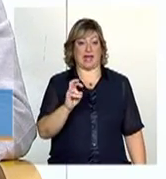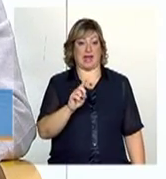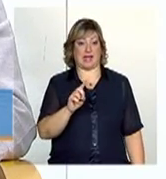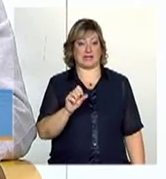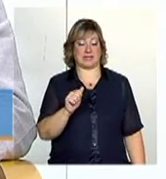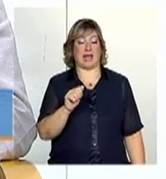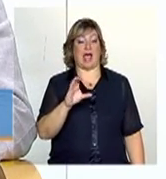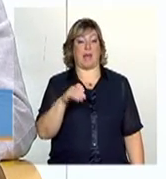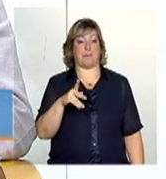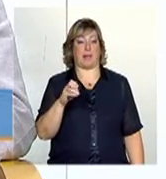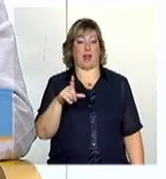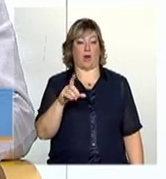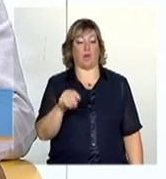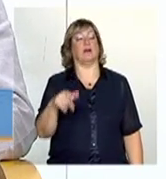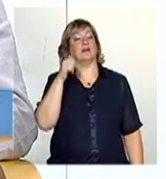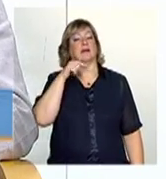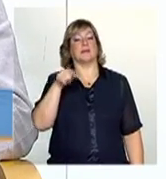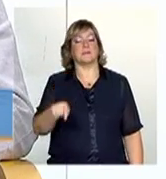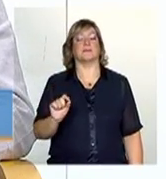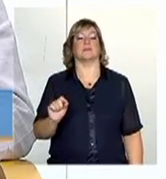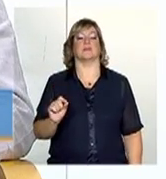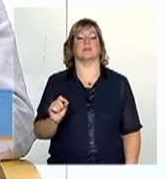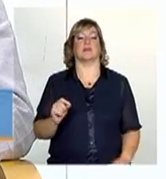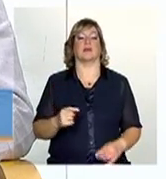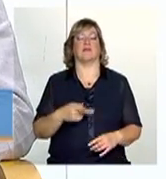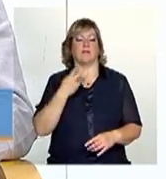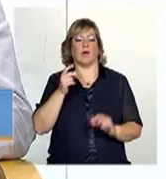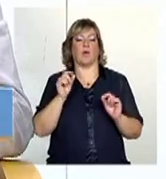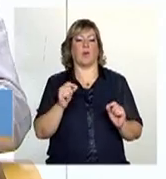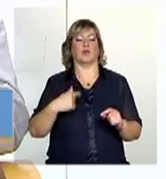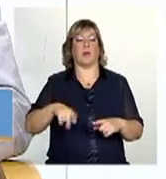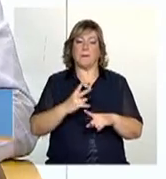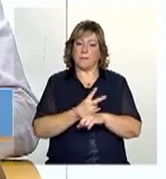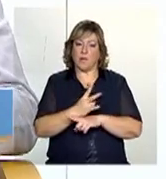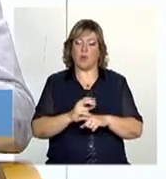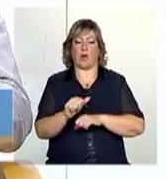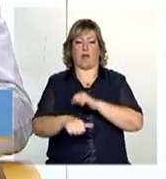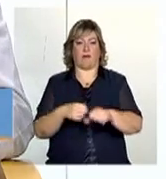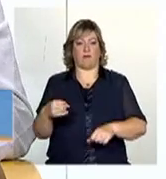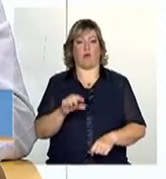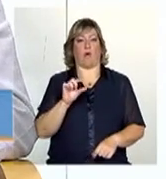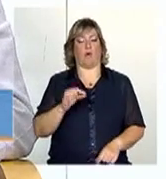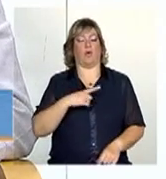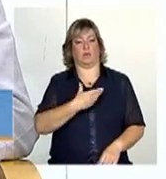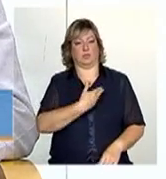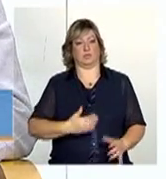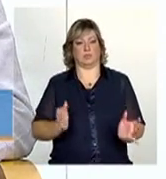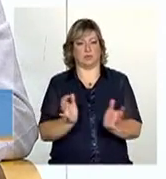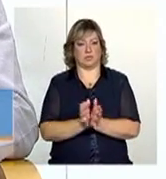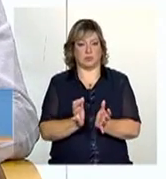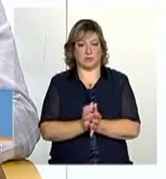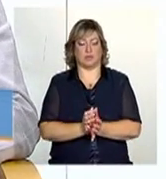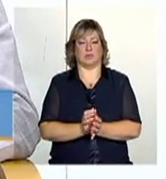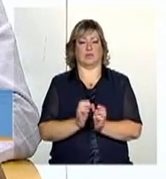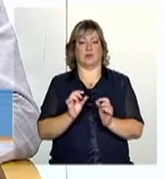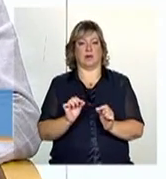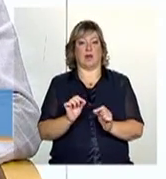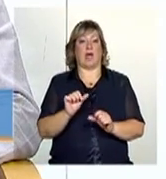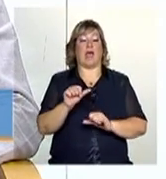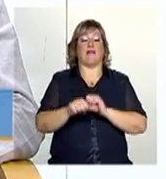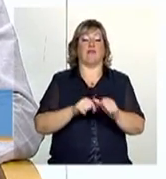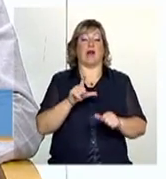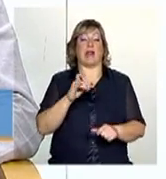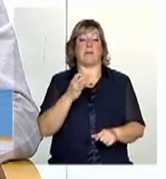a gente está buscando agora uma real reforma do Estado. Não é reforma no sentido do Estado mínimo, não é uma reforma liberal,